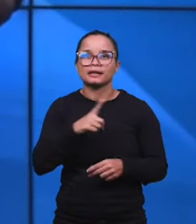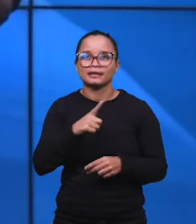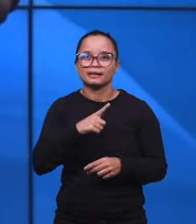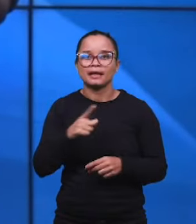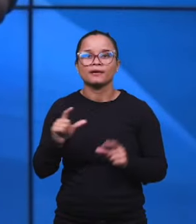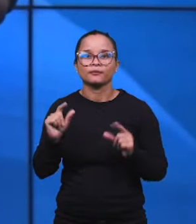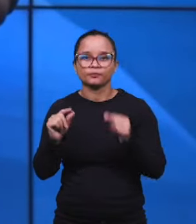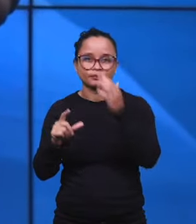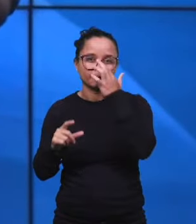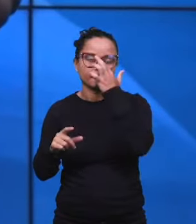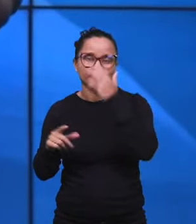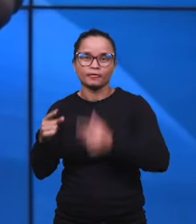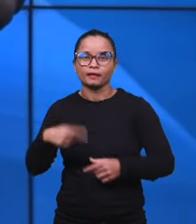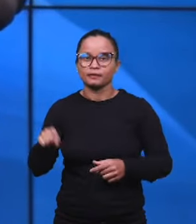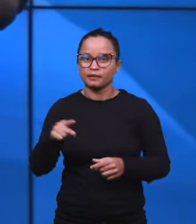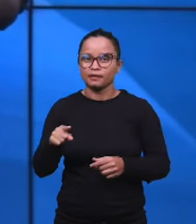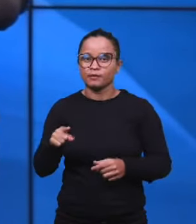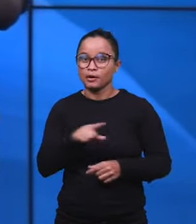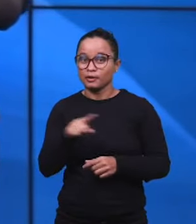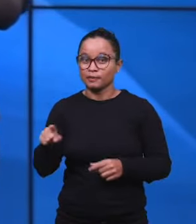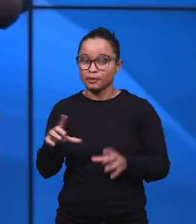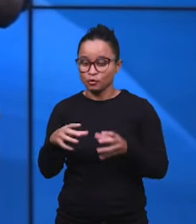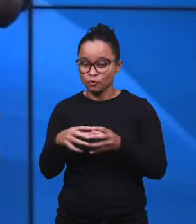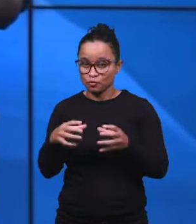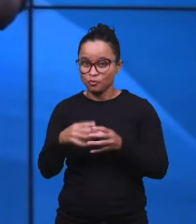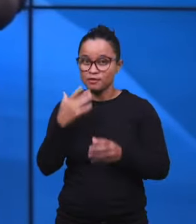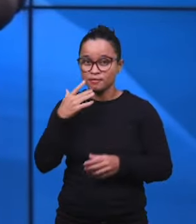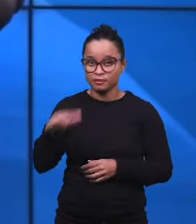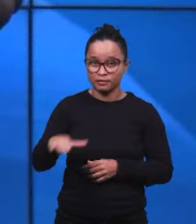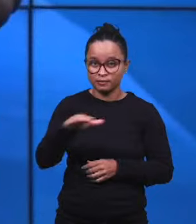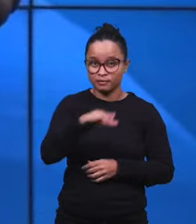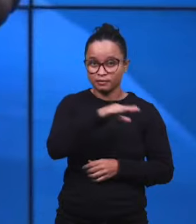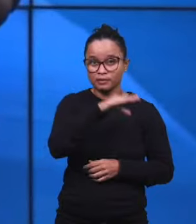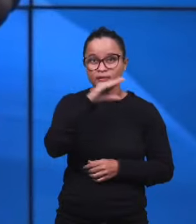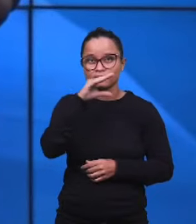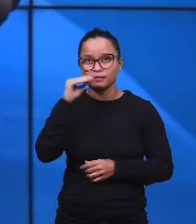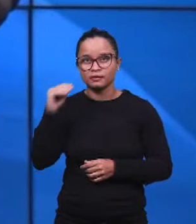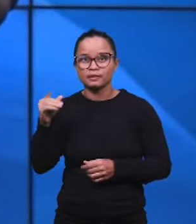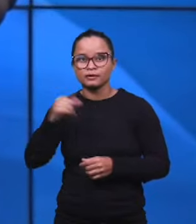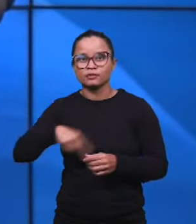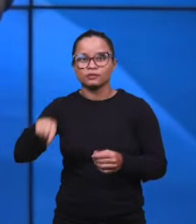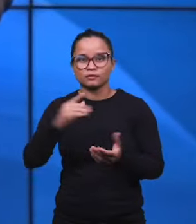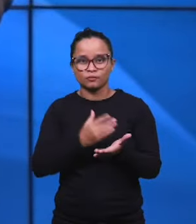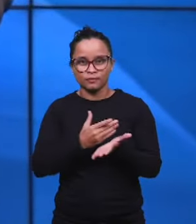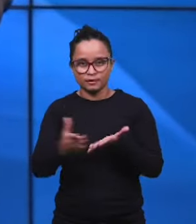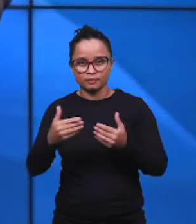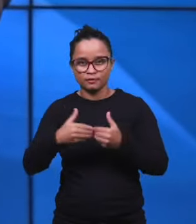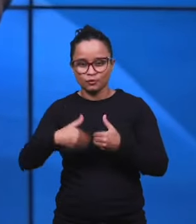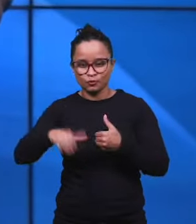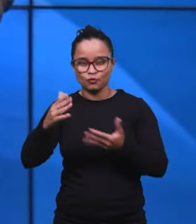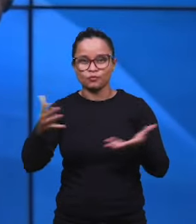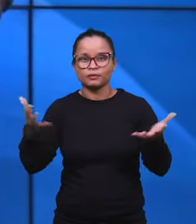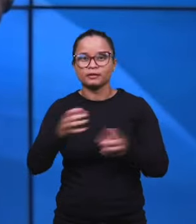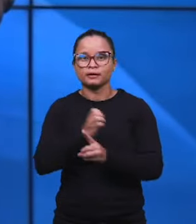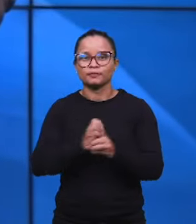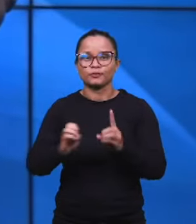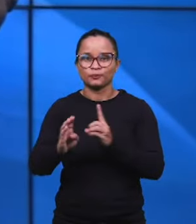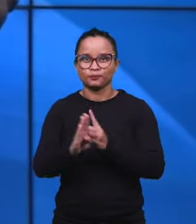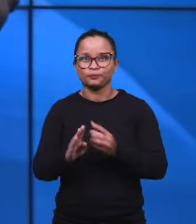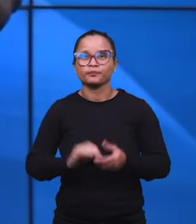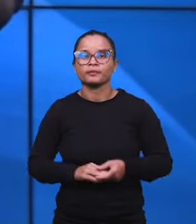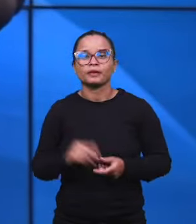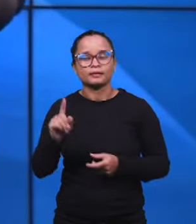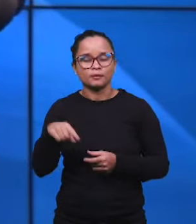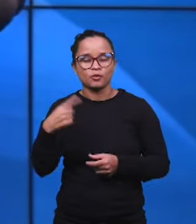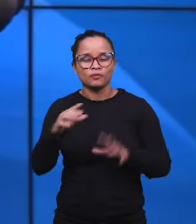nós temos uma surpresa para nossas crianças, intermediários e adolescentes, que nós estamos iniciando a partir de hoje nessa Escola